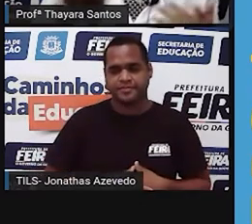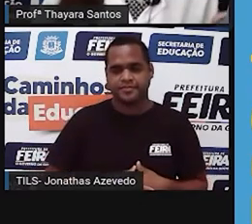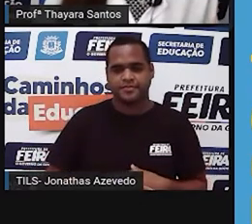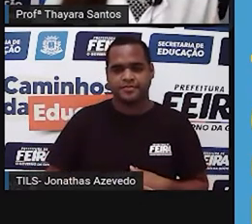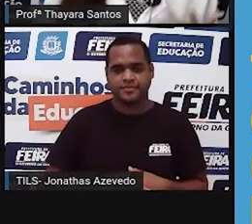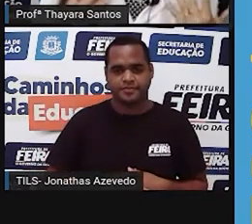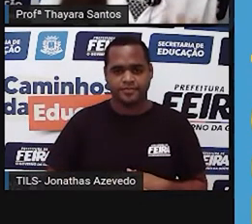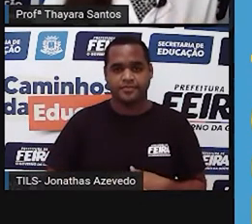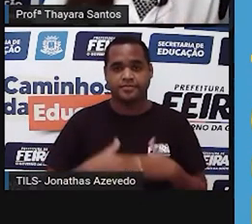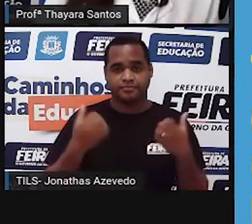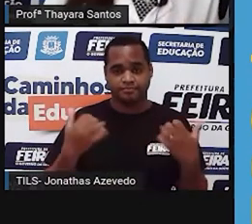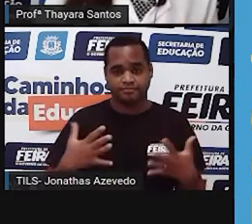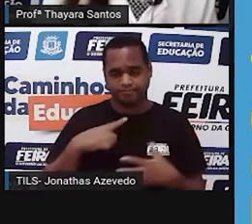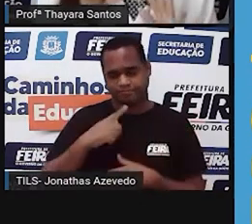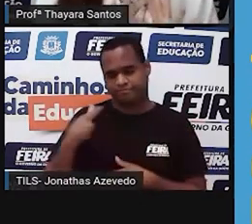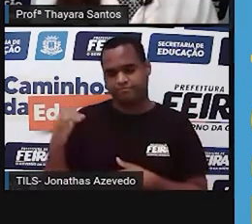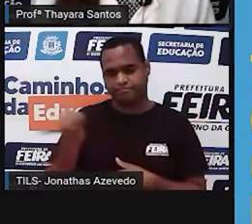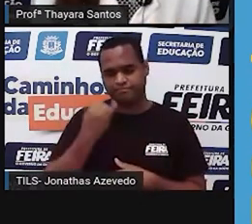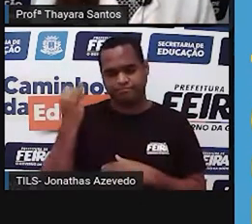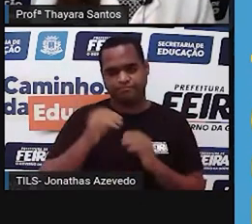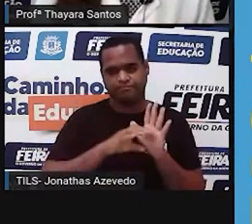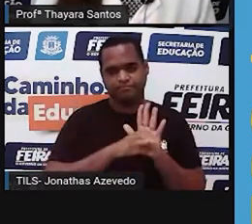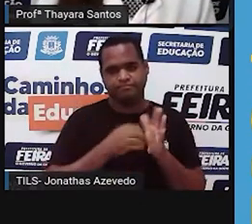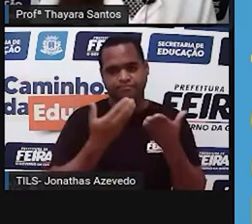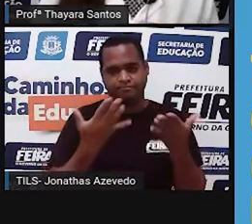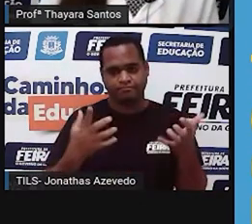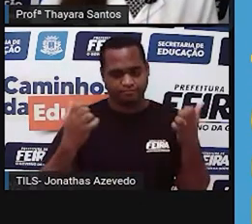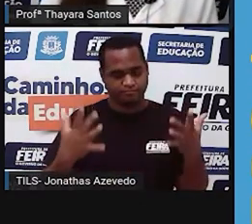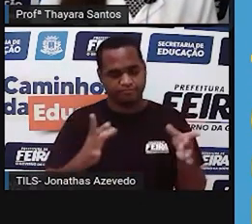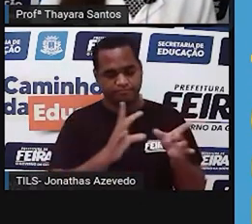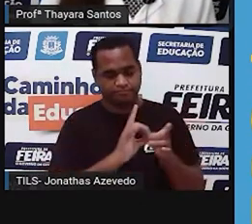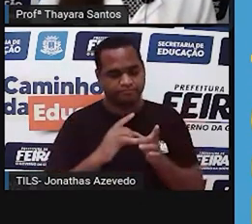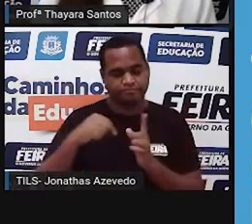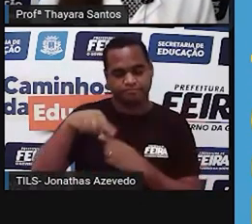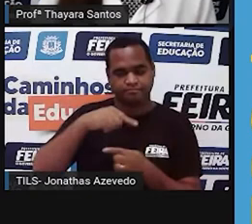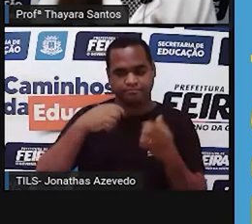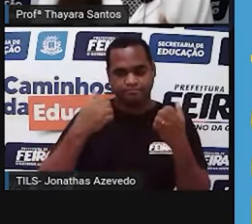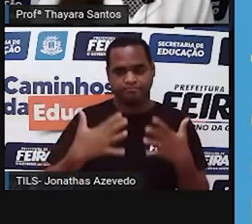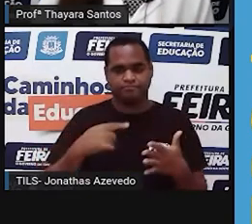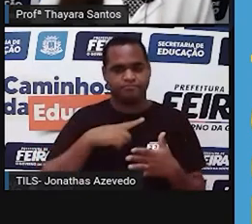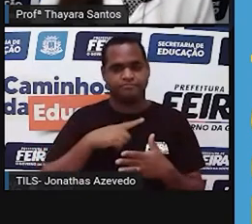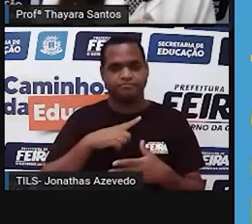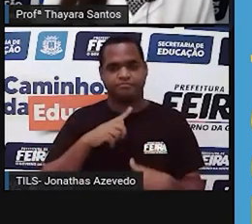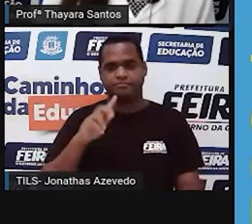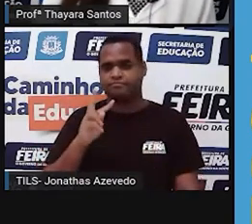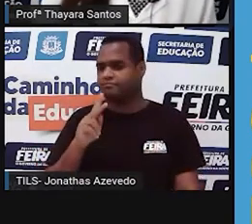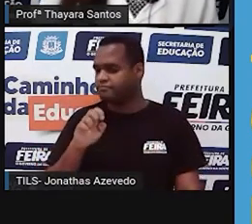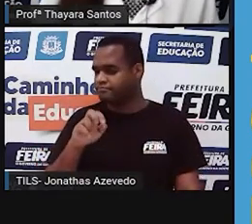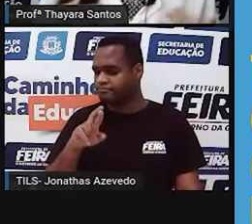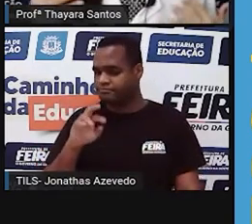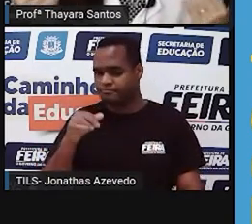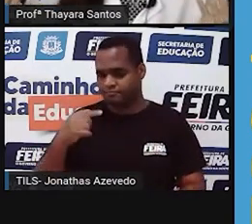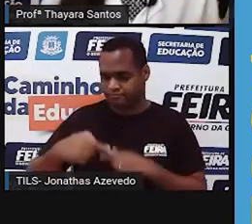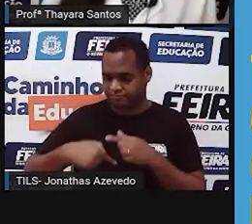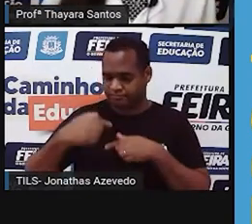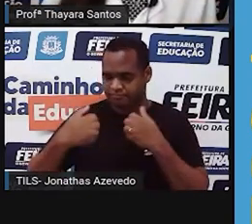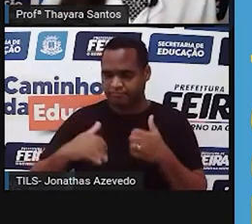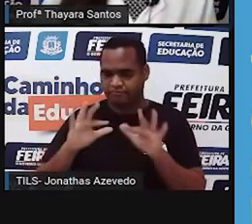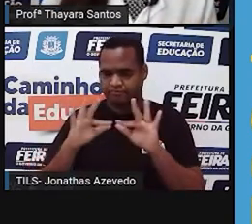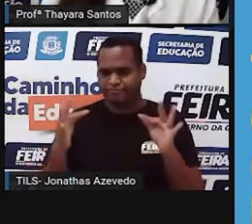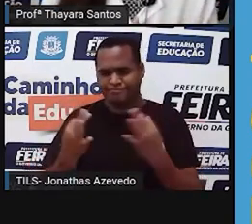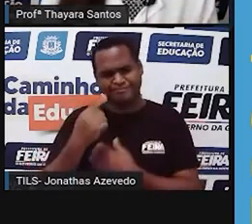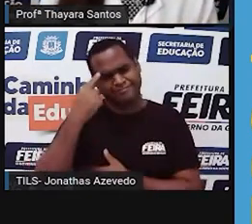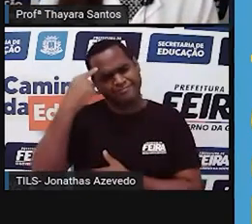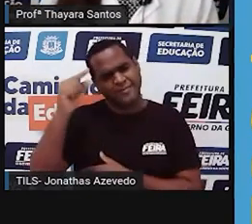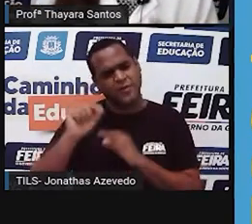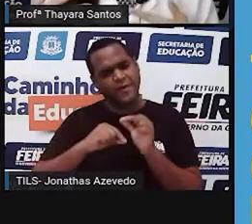E aí, entra um outro conceito que está completamente relacionado à genética, que é o conceito de hereditariedade. O que é hereditariedade?